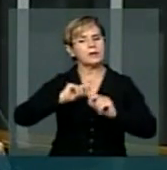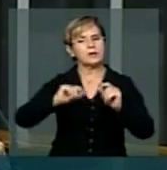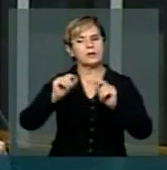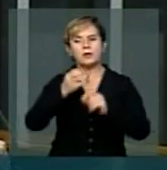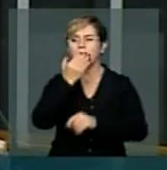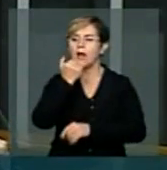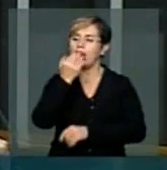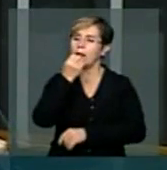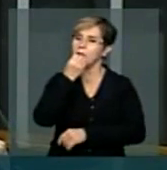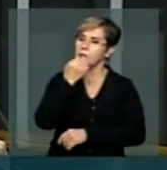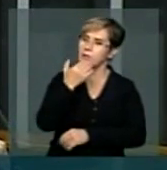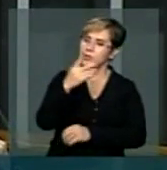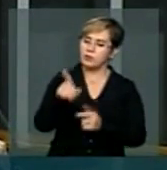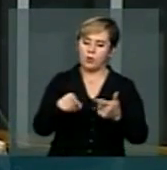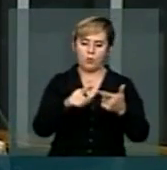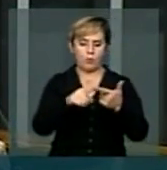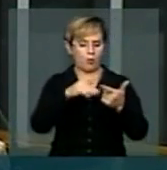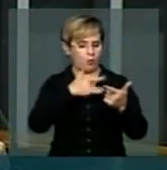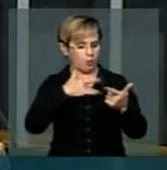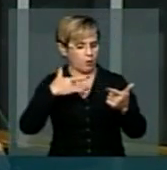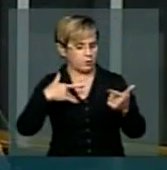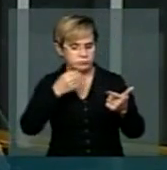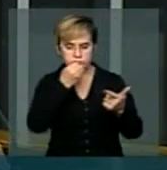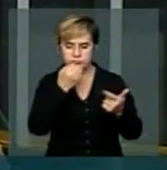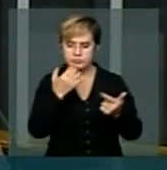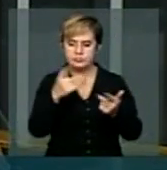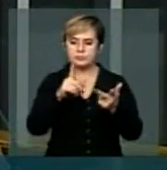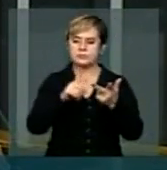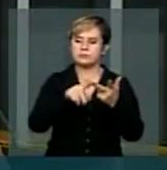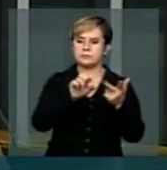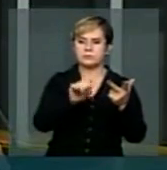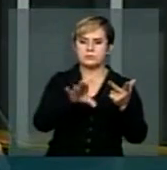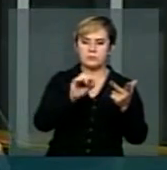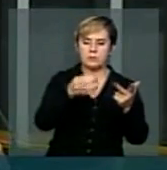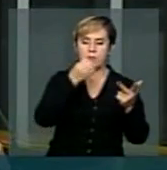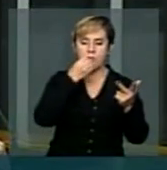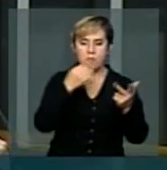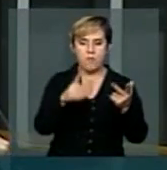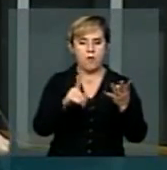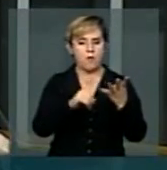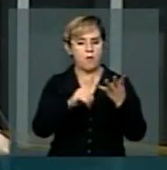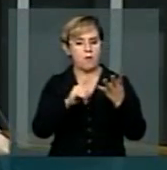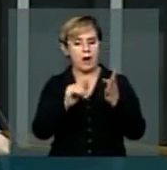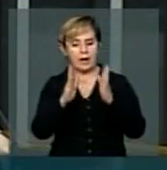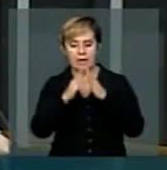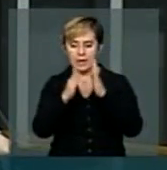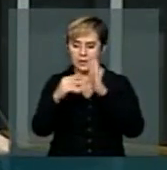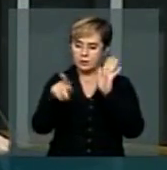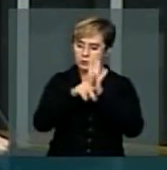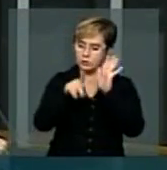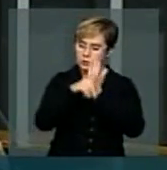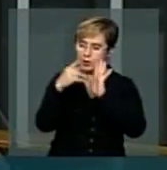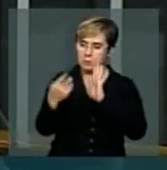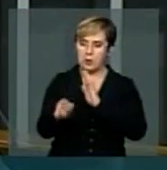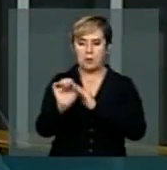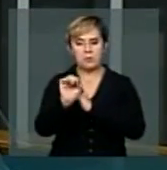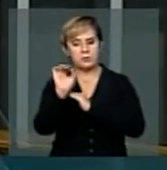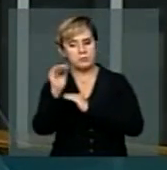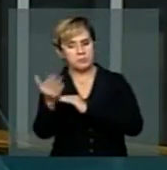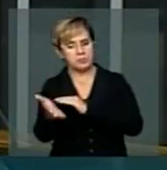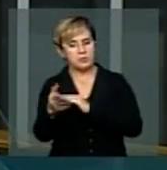uma boa alimentação, saúde, educação, a compra da casa própria, porém muitos,